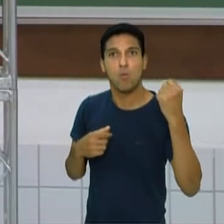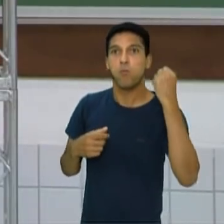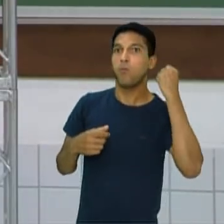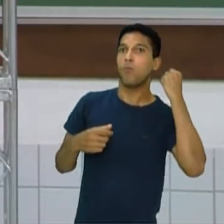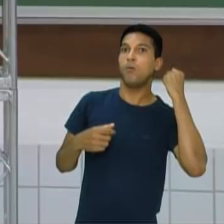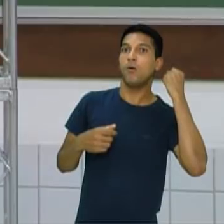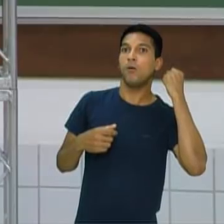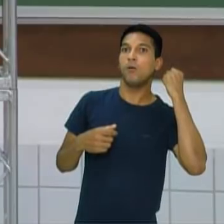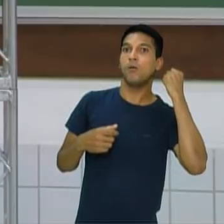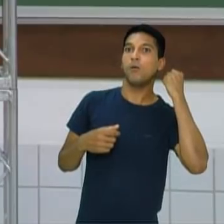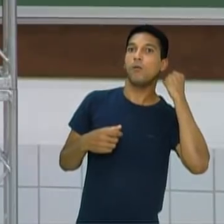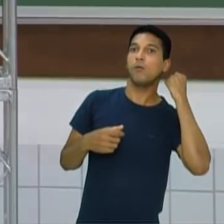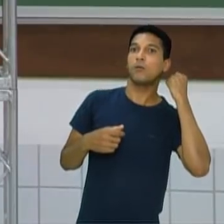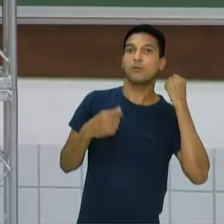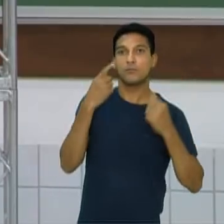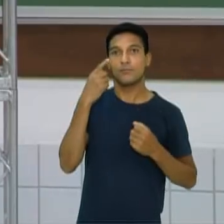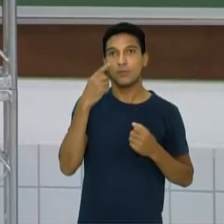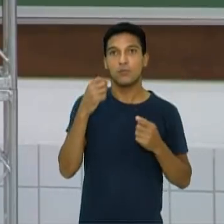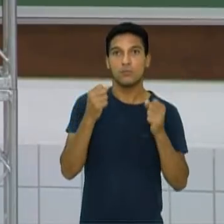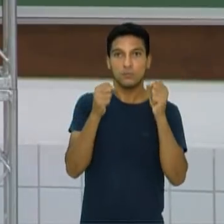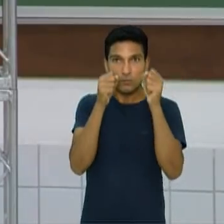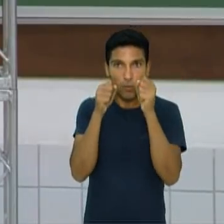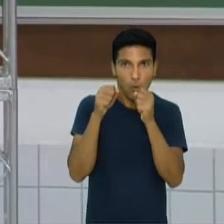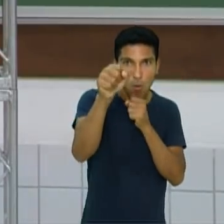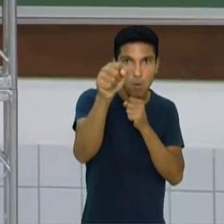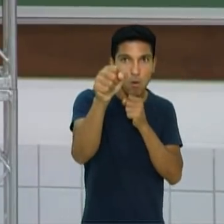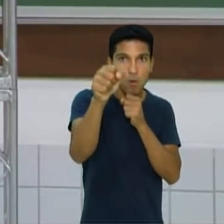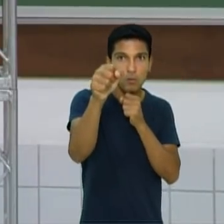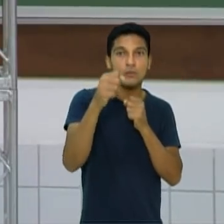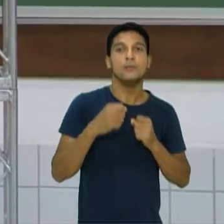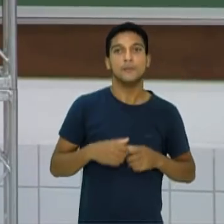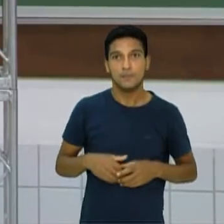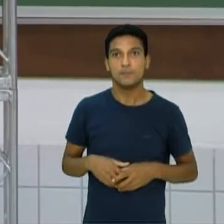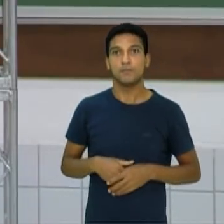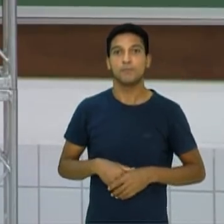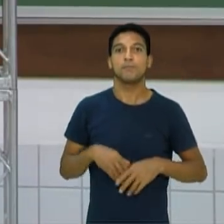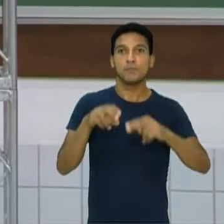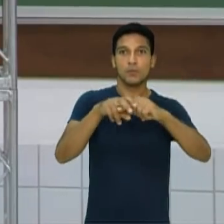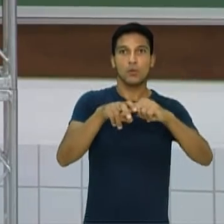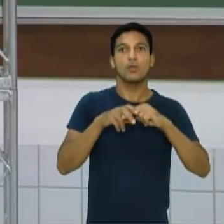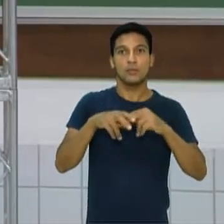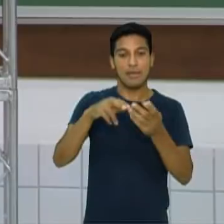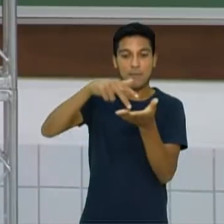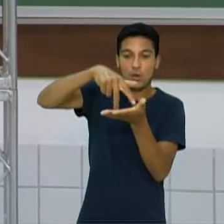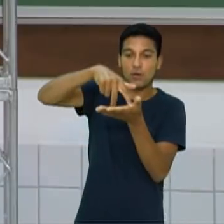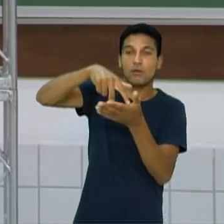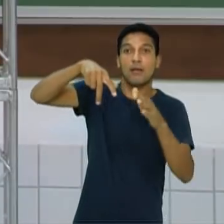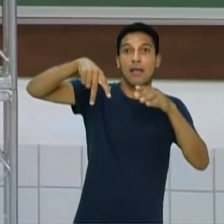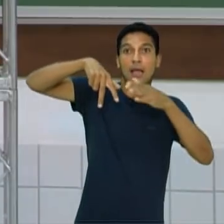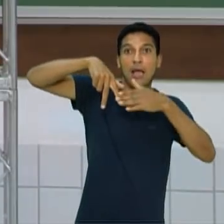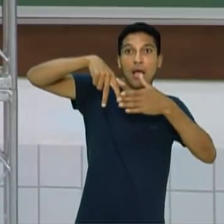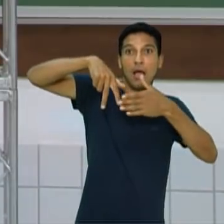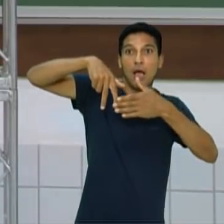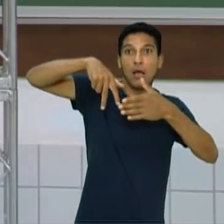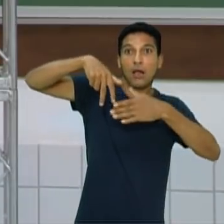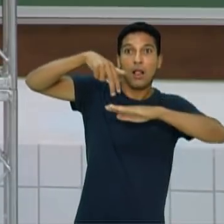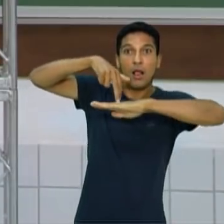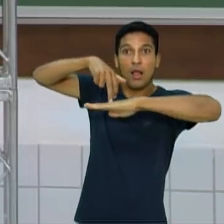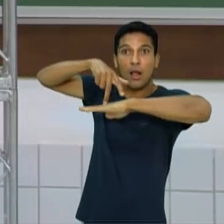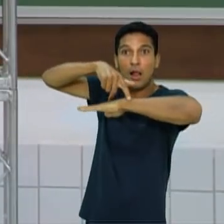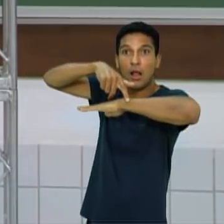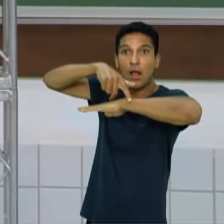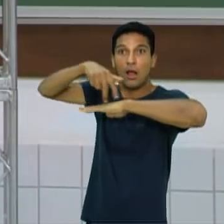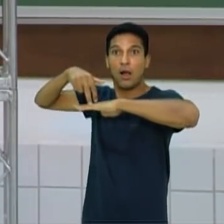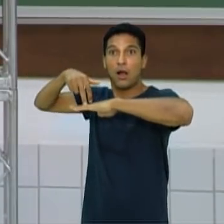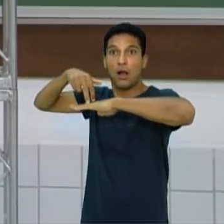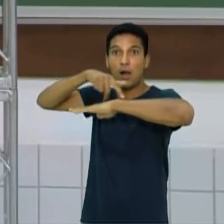do adversário, tá? Então, esse movimento de pernas, esse jogo de pernas, ele é muito importante. O boxeador,